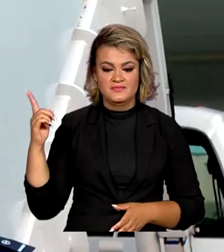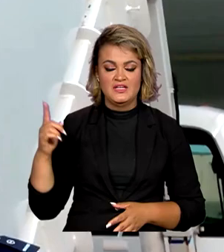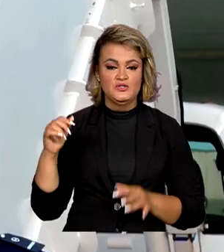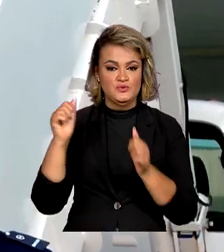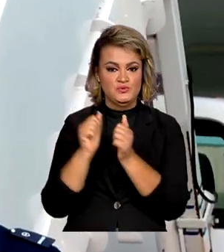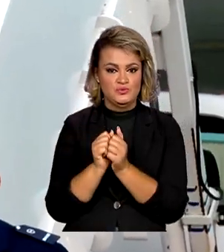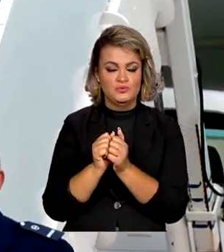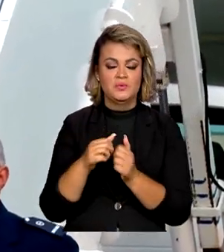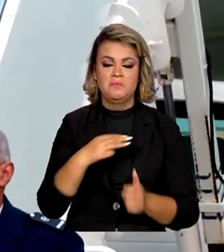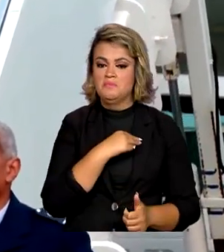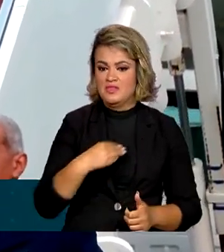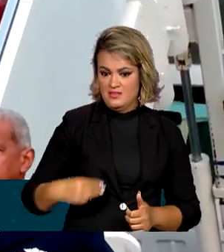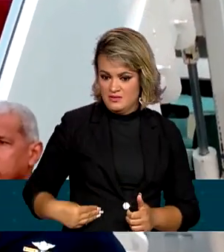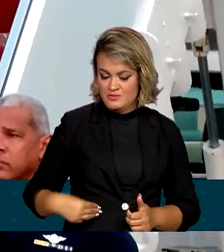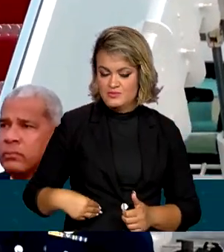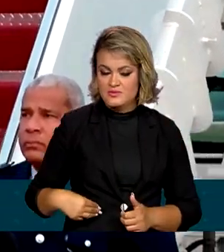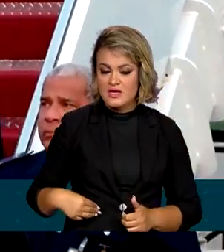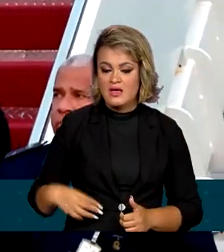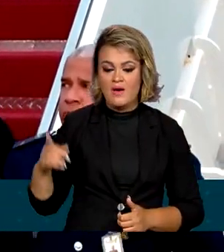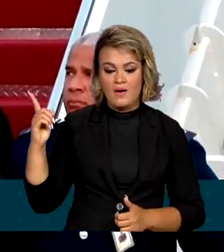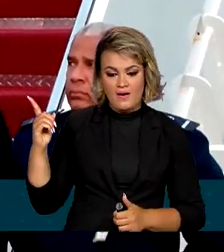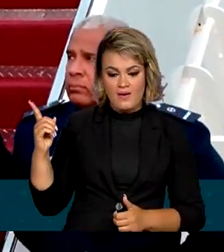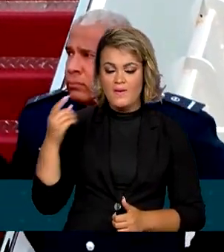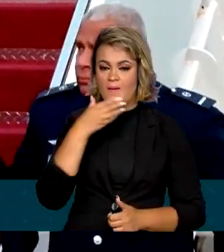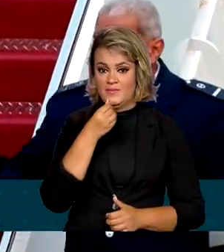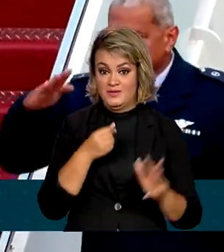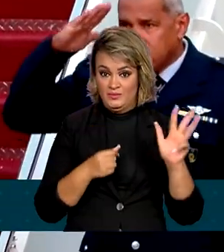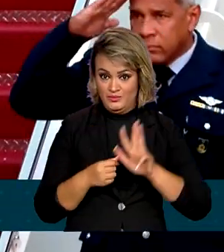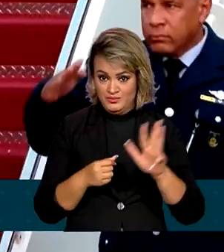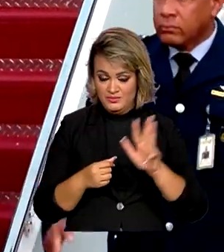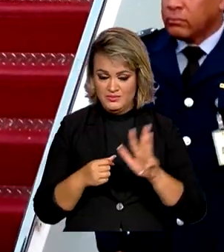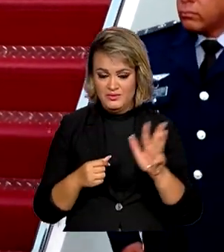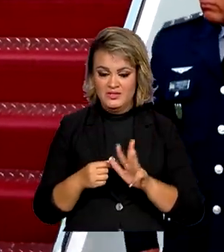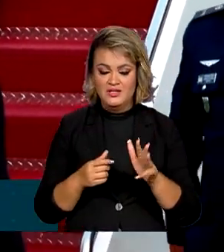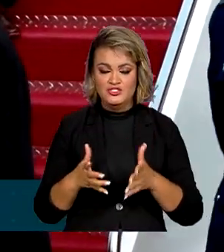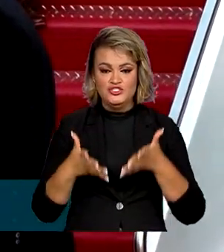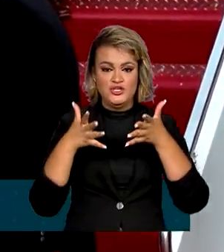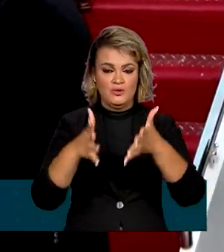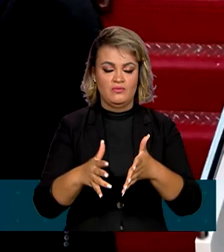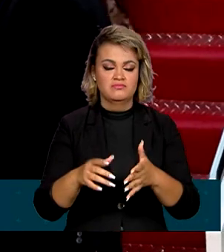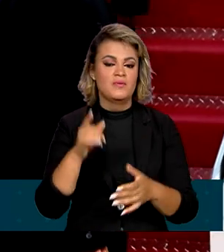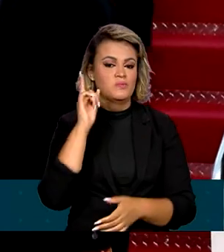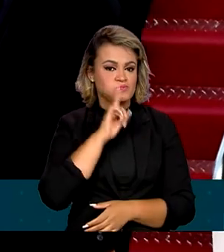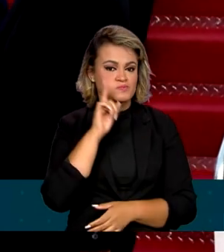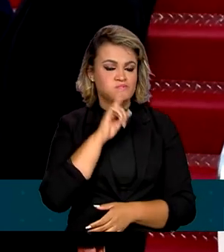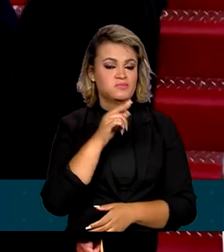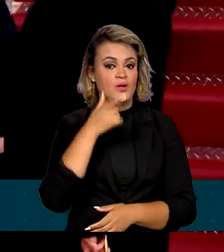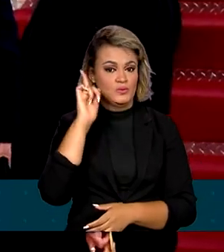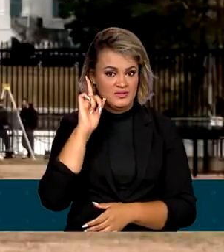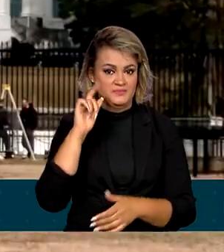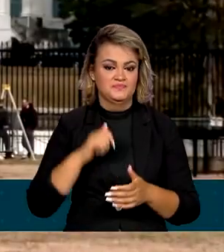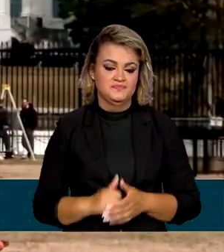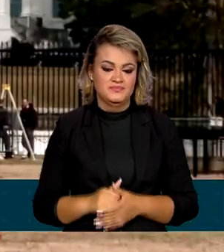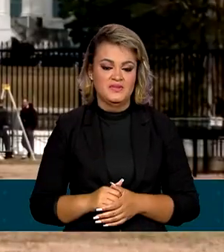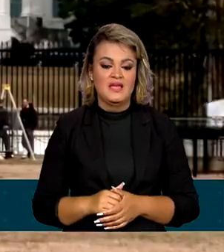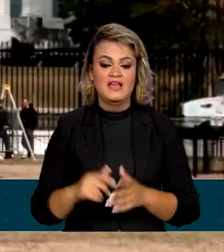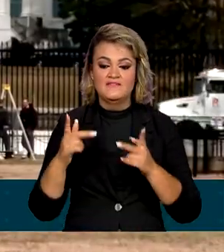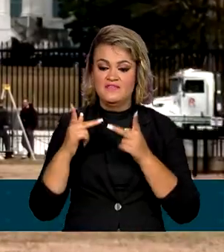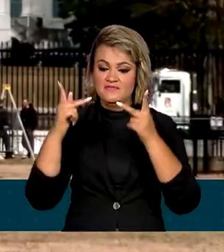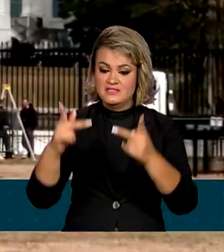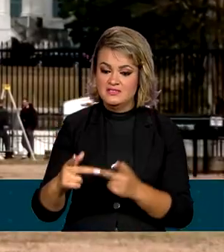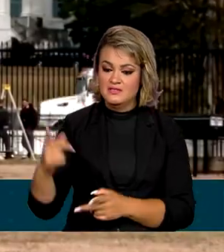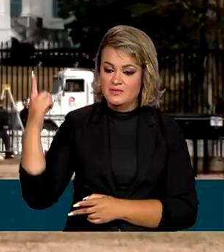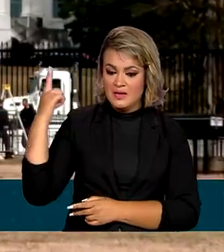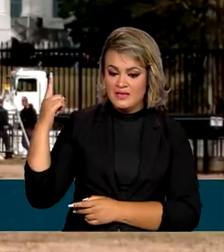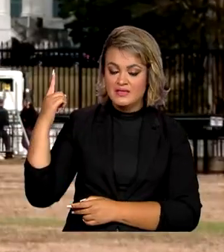Acompanhado de ministros, o presidente Luiz Inácio Lula da Silva desembarcou em Washington nesta quinta-feira. A visita aos